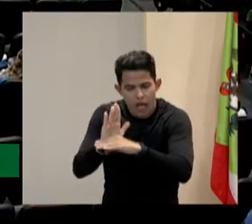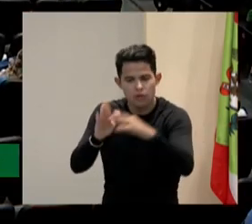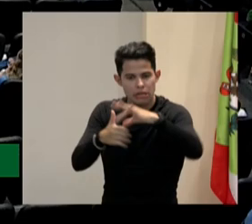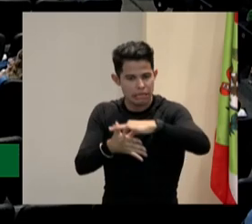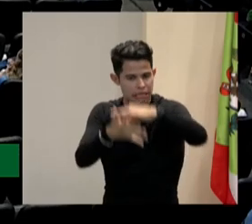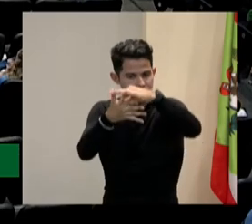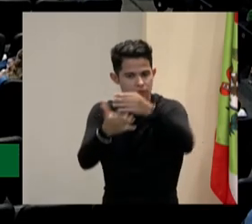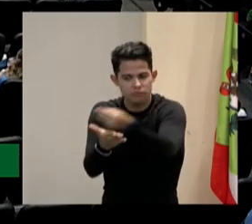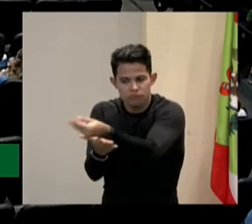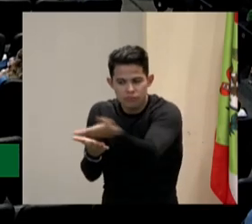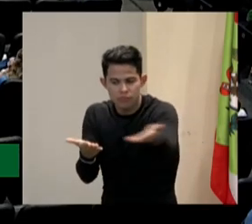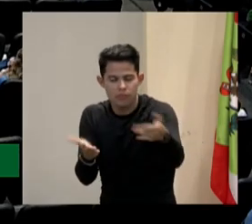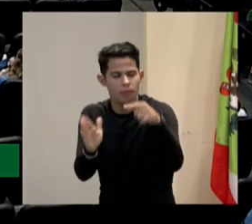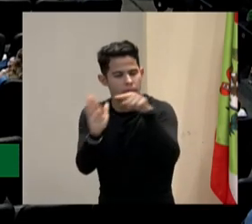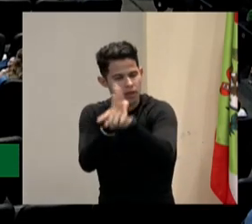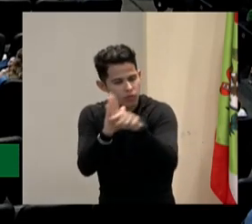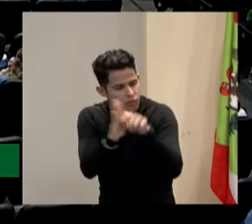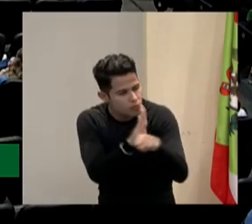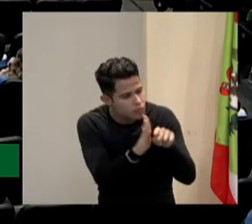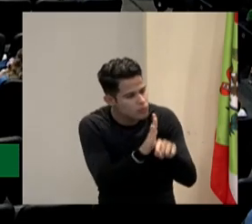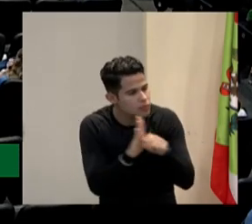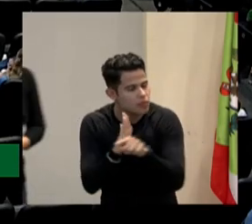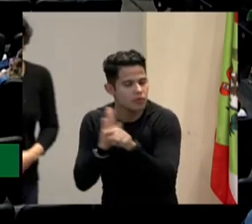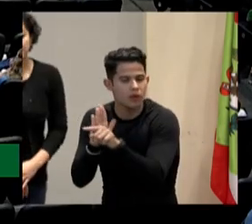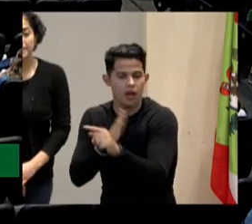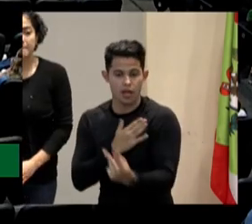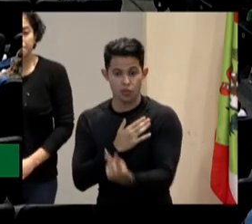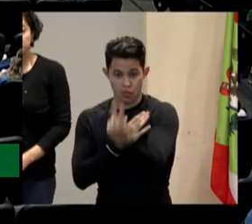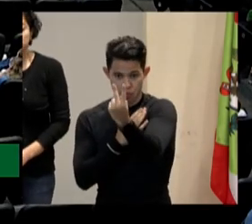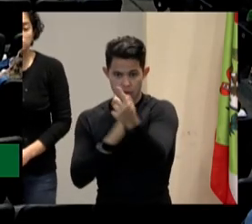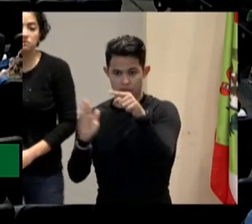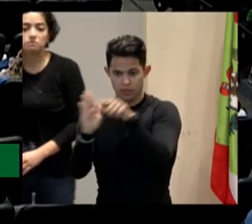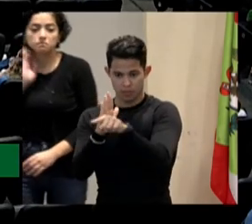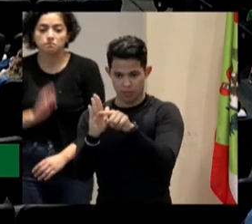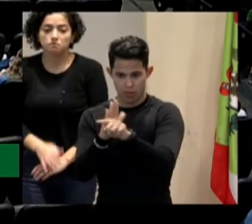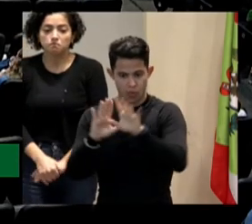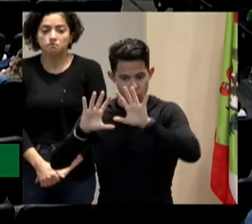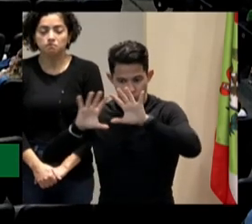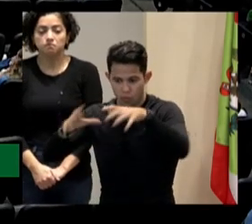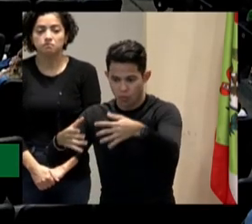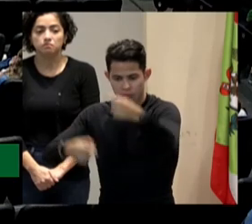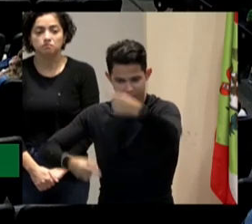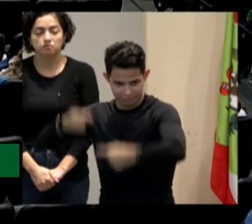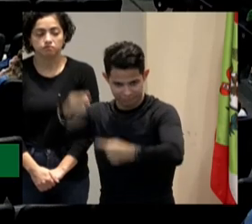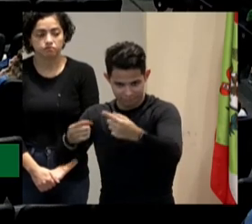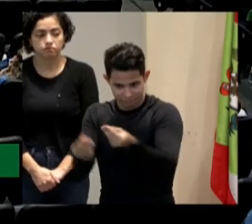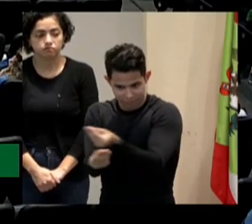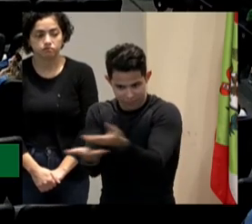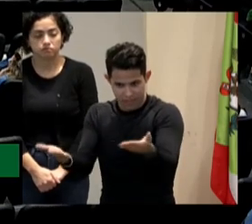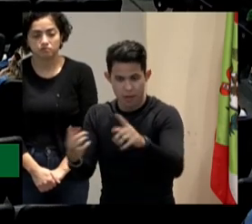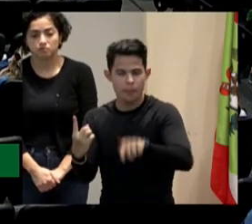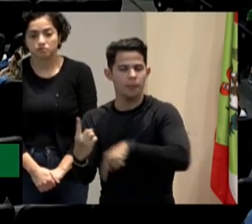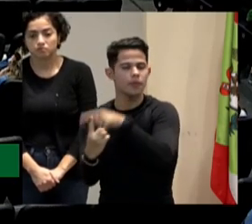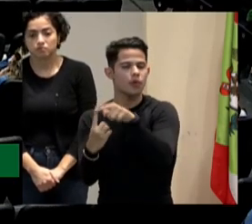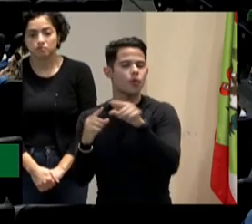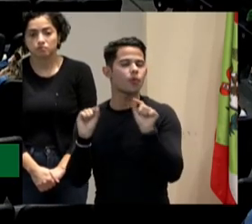Várias perguntas. E duas a gente separou para o nosso grupo de discussão. A primeira.